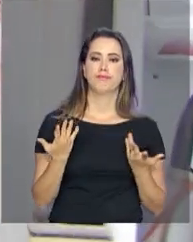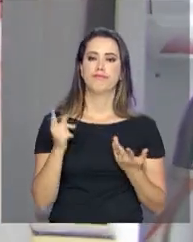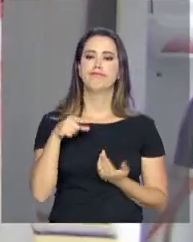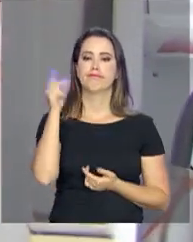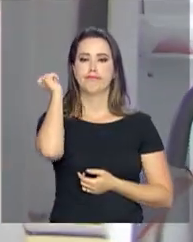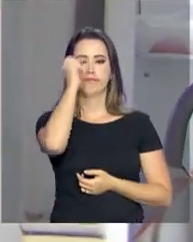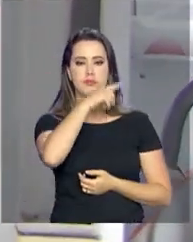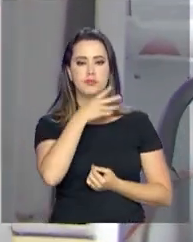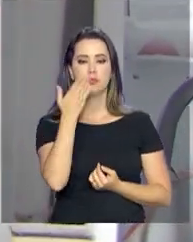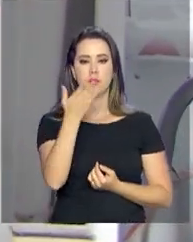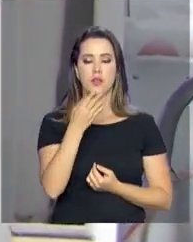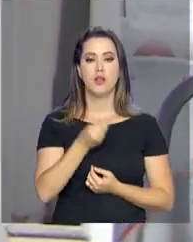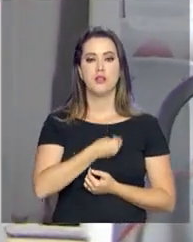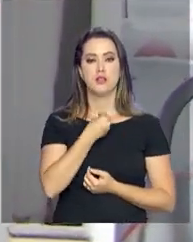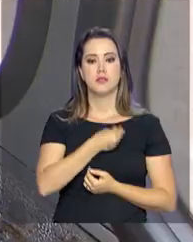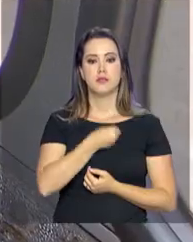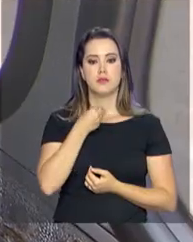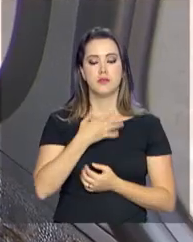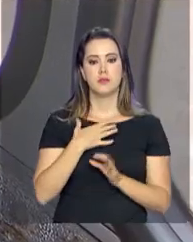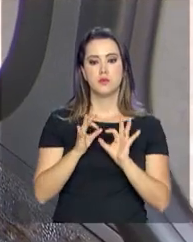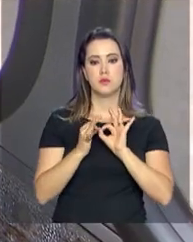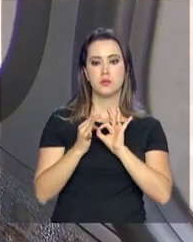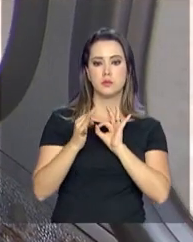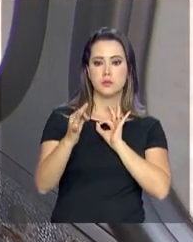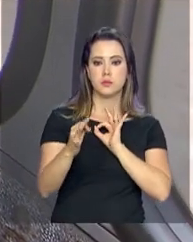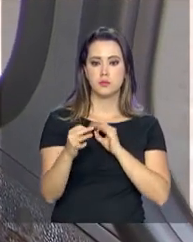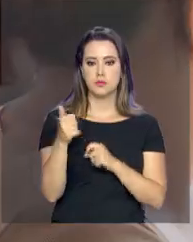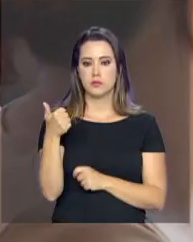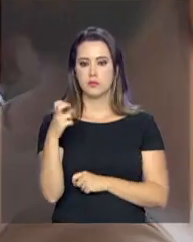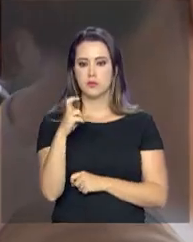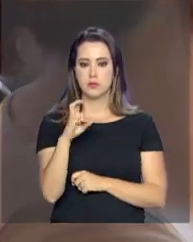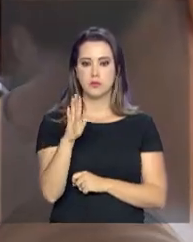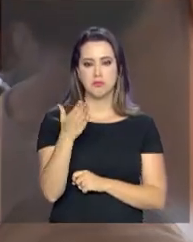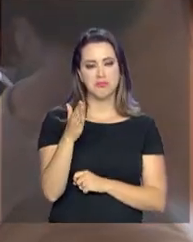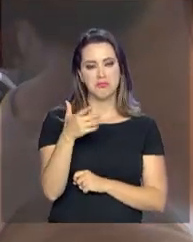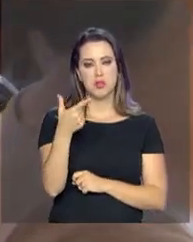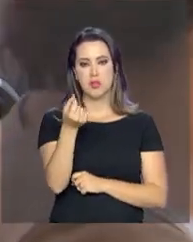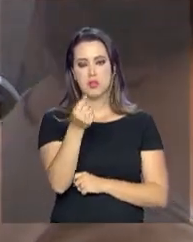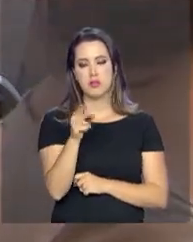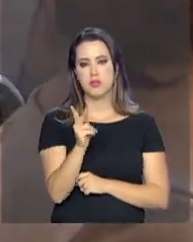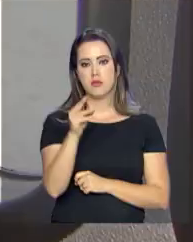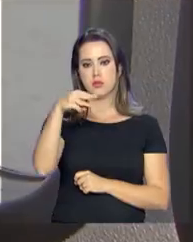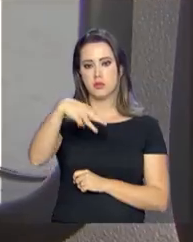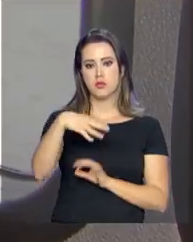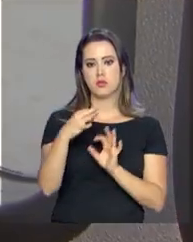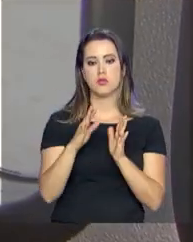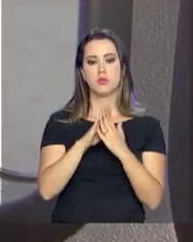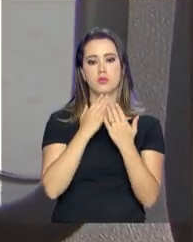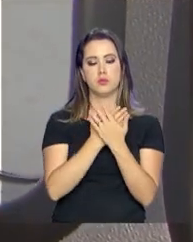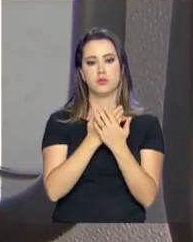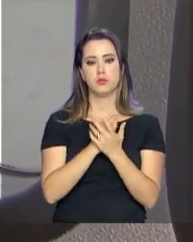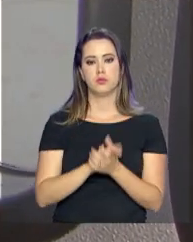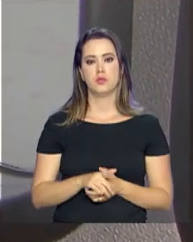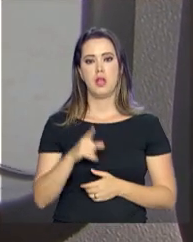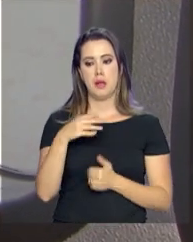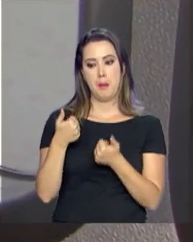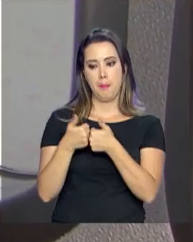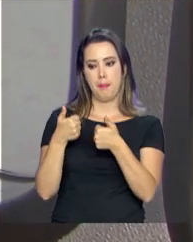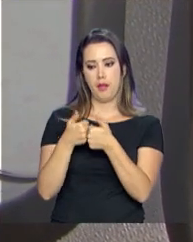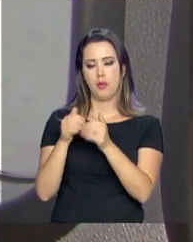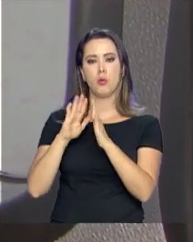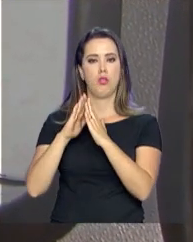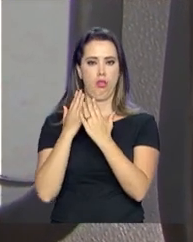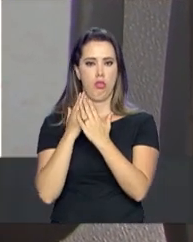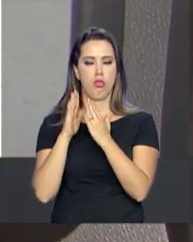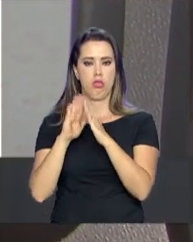Os estudantes moram a uma distância que varia entre 15 e 20 quilômetros da escola. Passando na porta da casa, pertinho